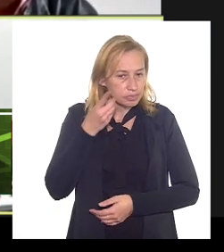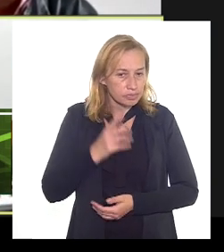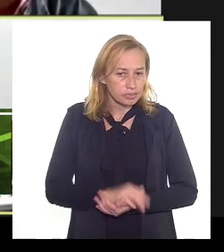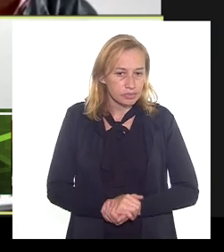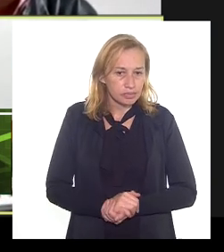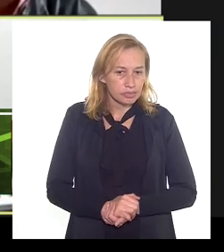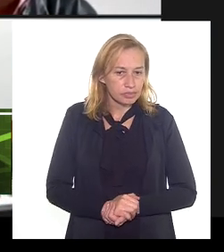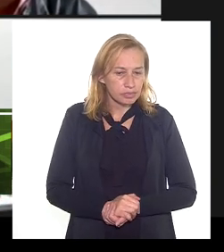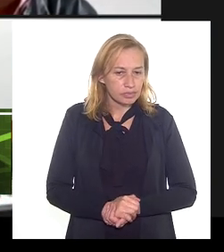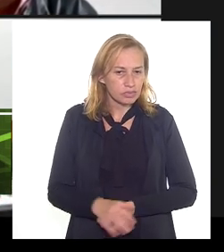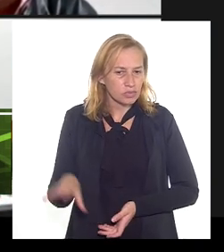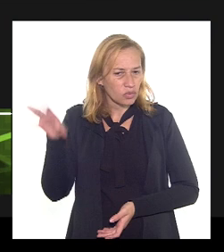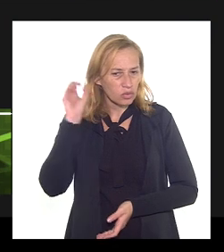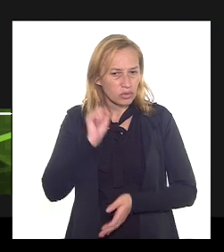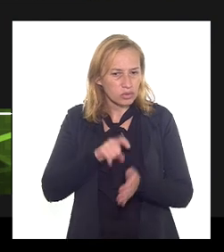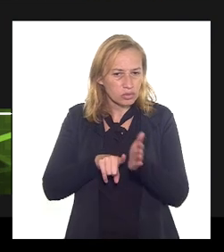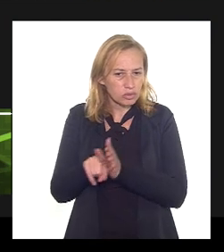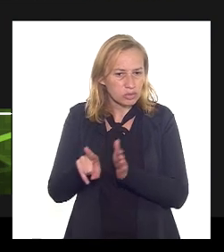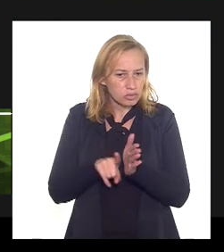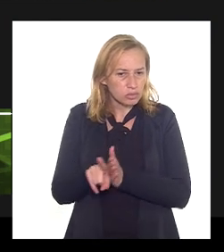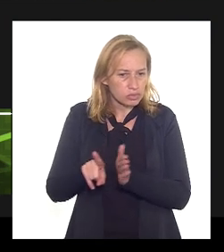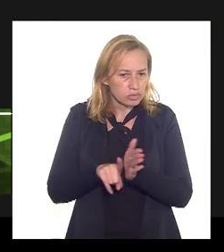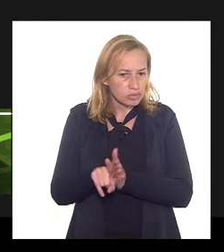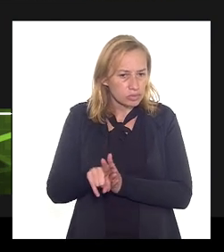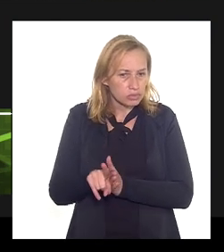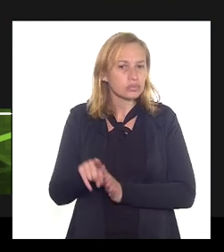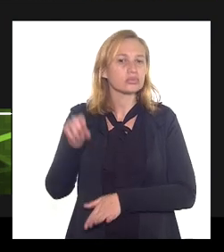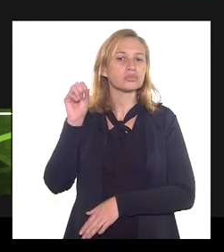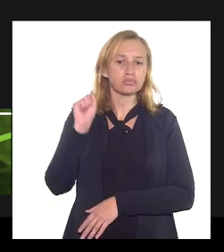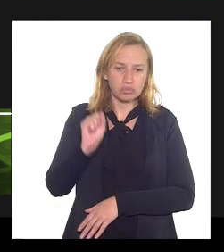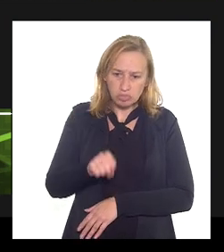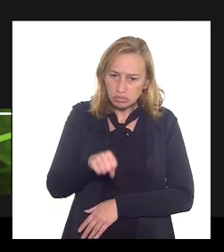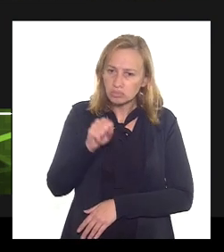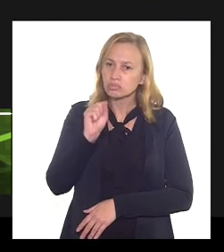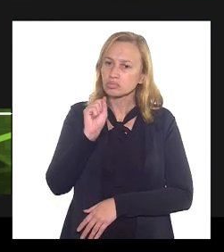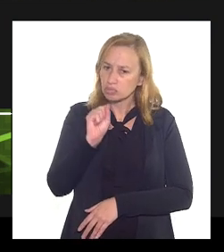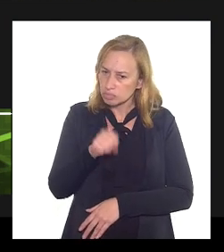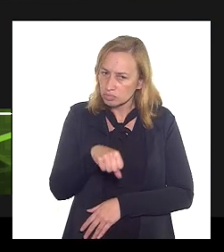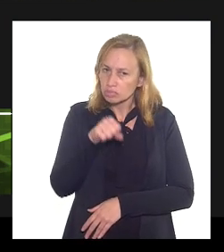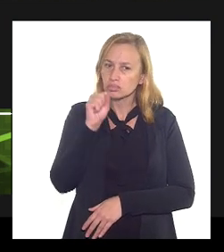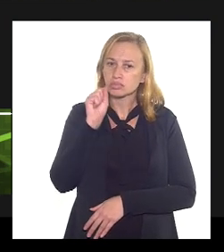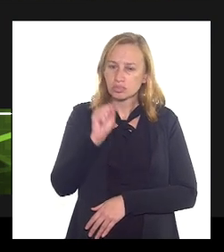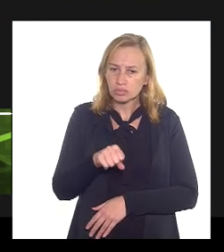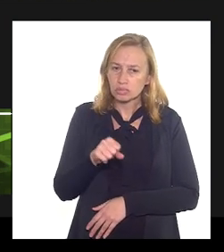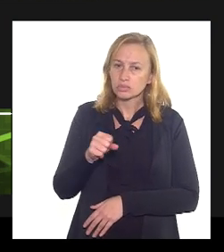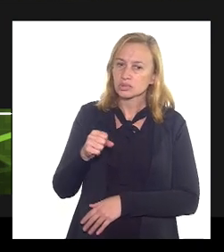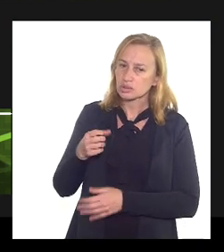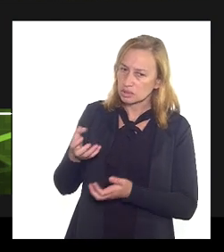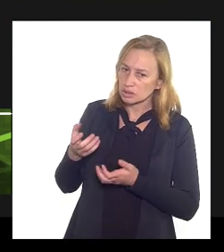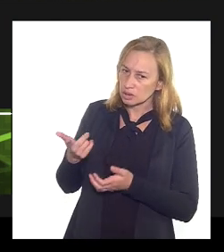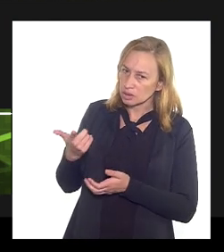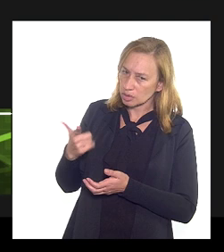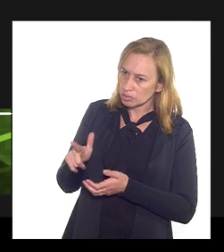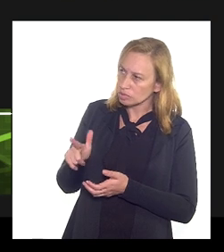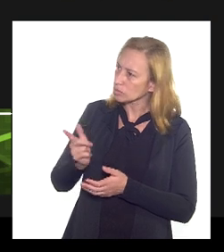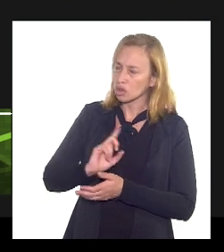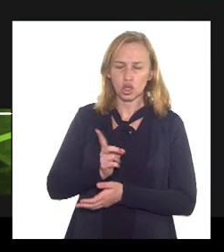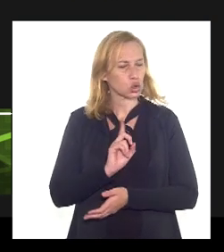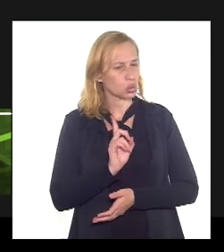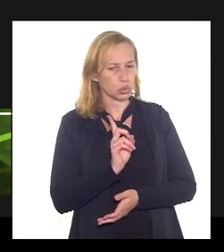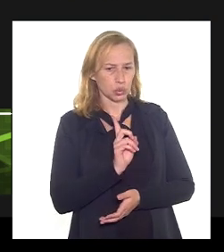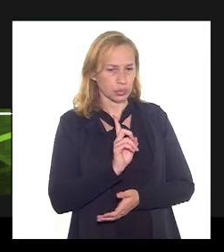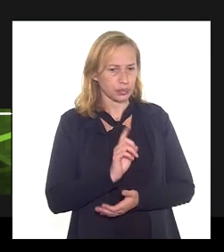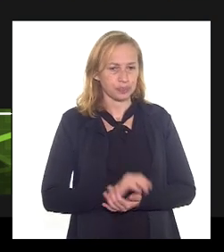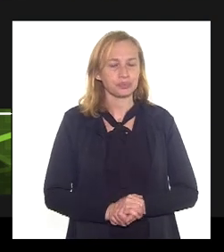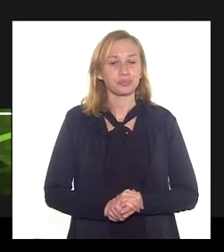você ouviu as perguntas ouvi sim senão a gente repete então em